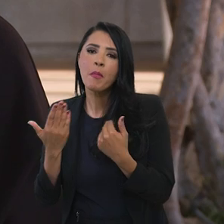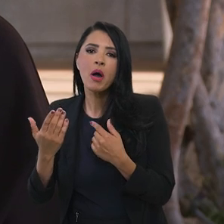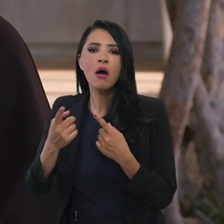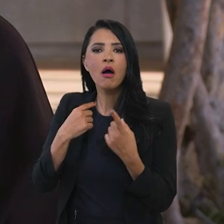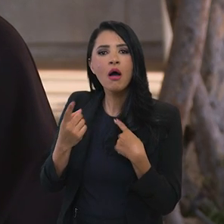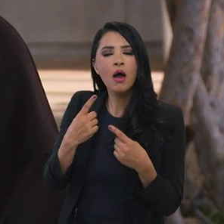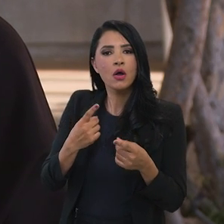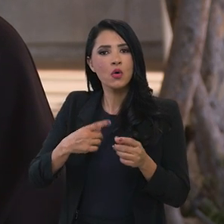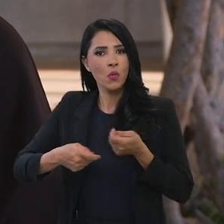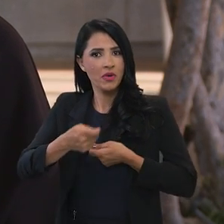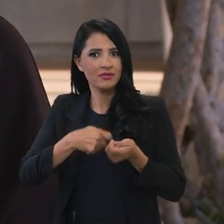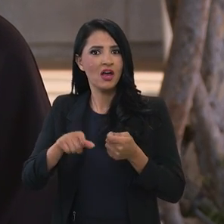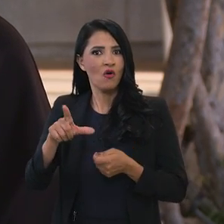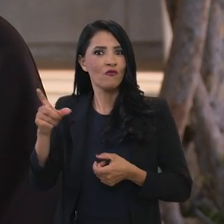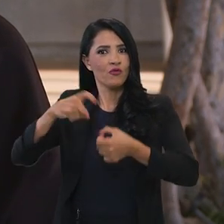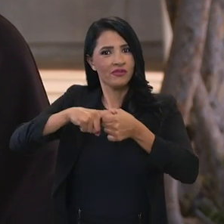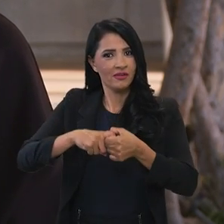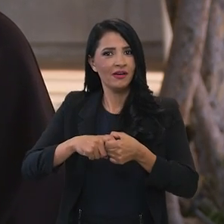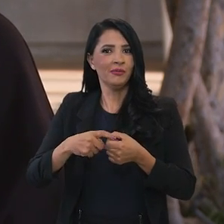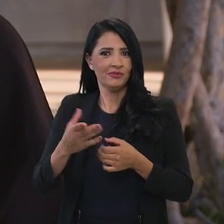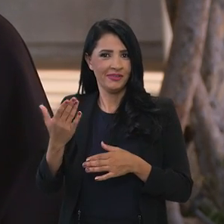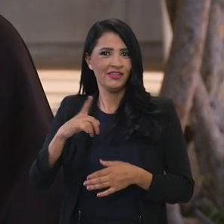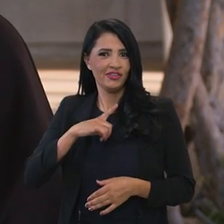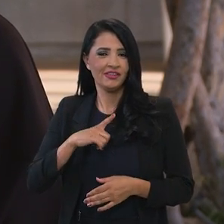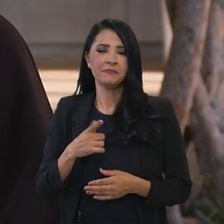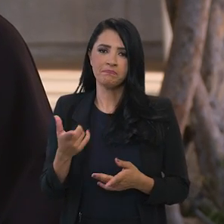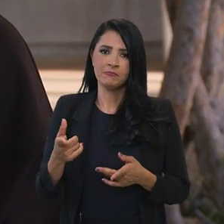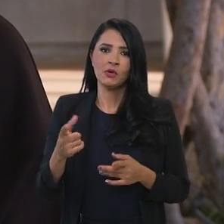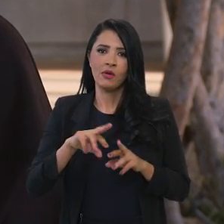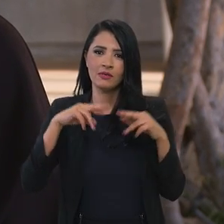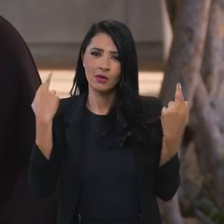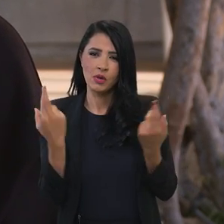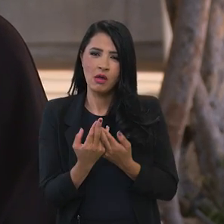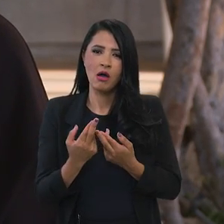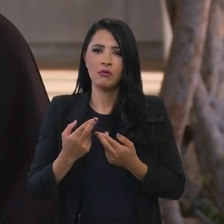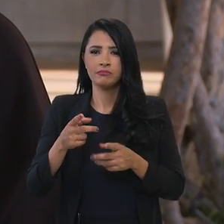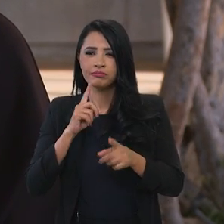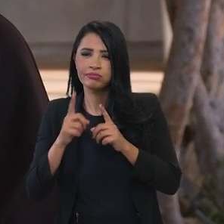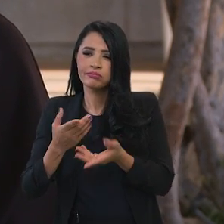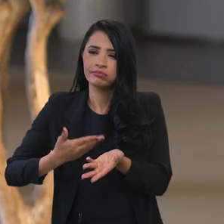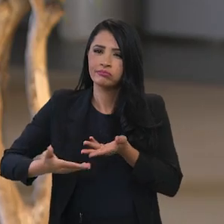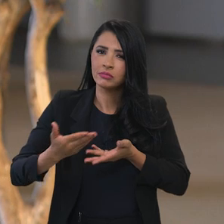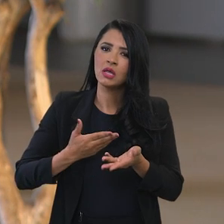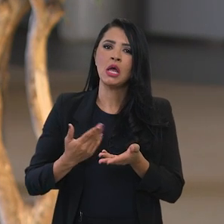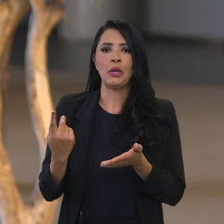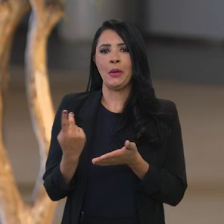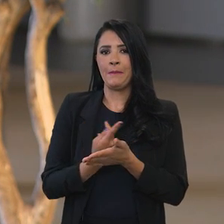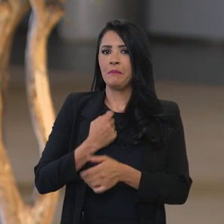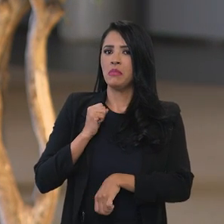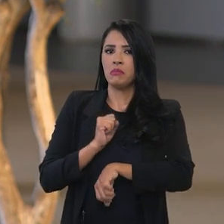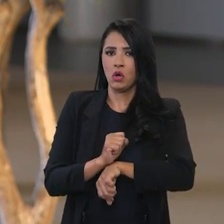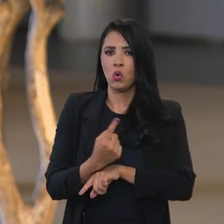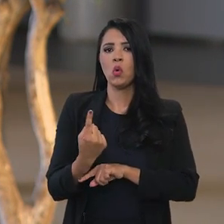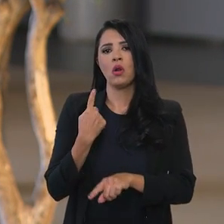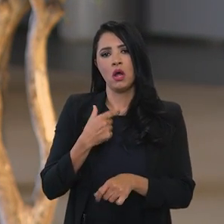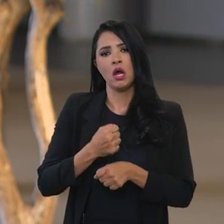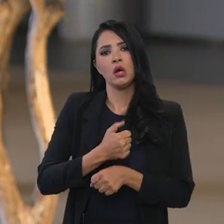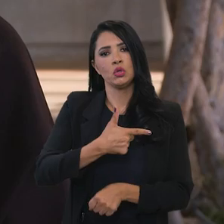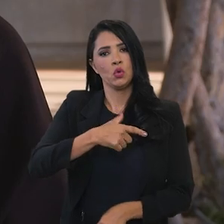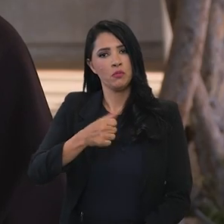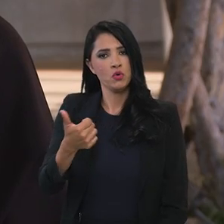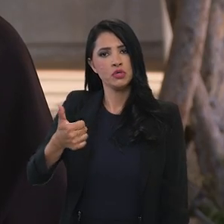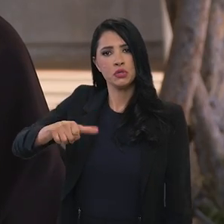desse diálogo, não ocorriam desde 2019 e nós retomamos esse mecanismo. Já a Argentina é o terceiro maior destino das nossas